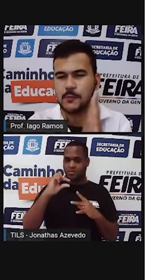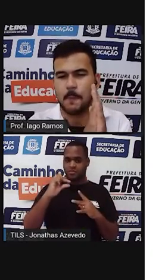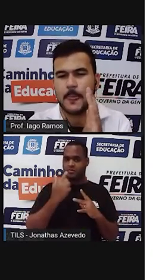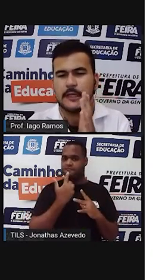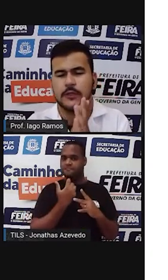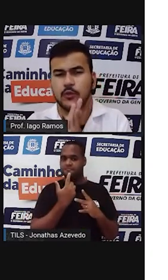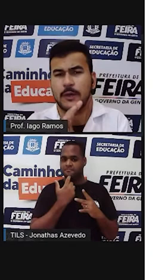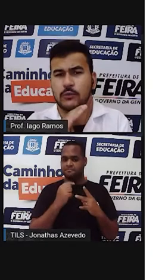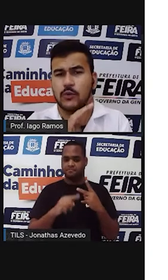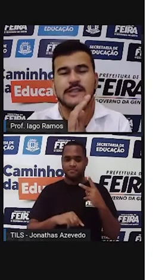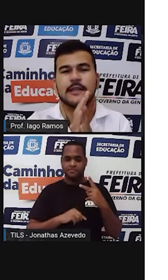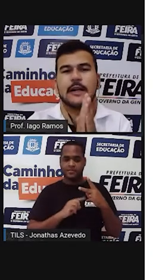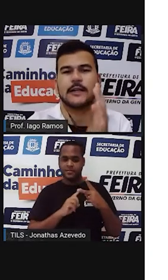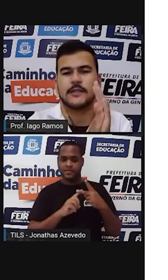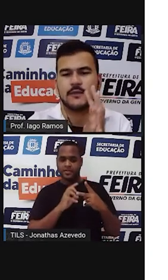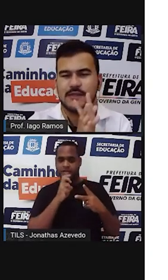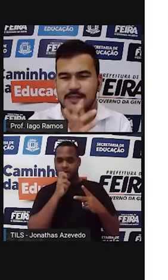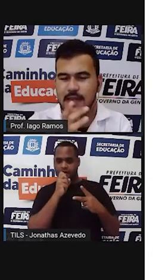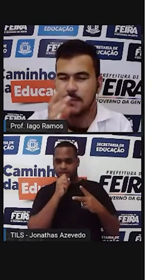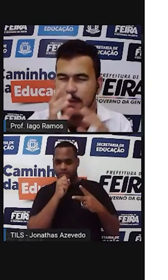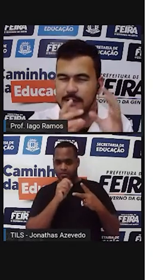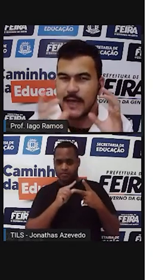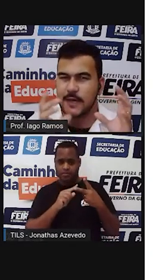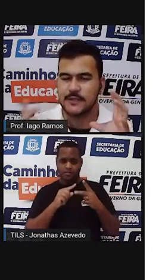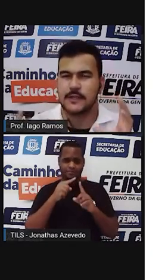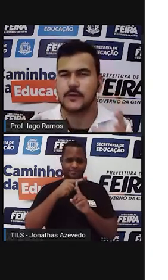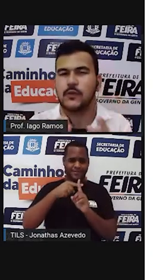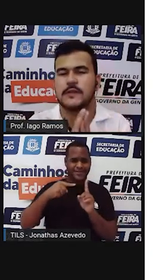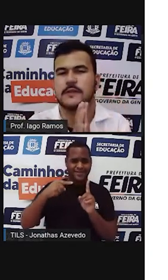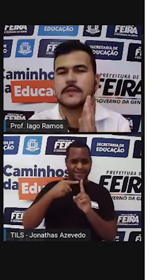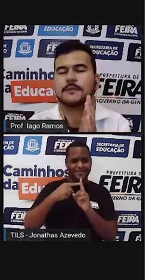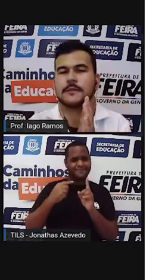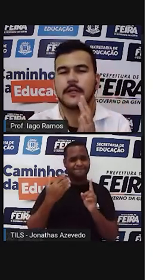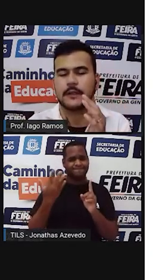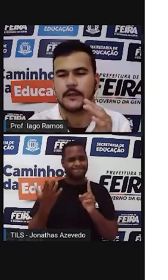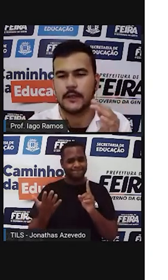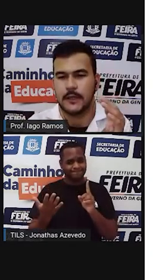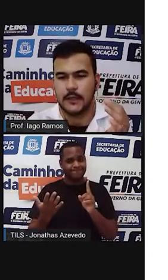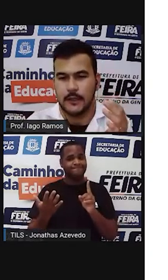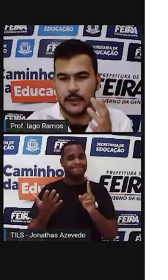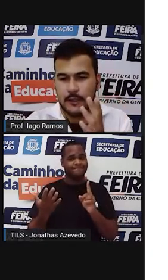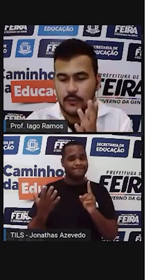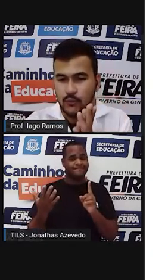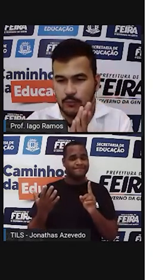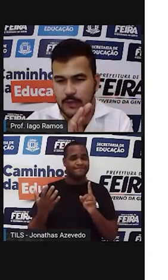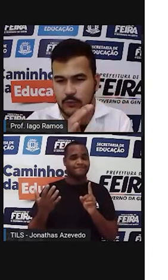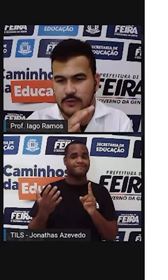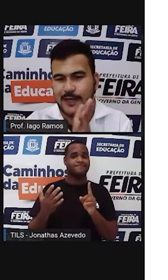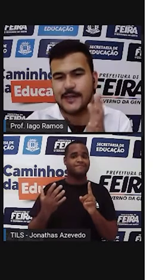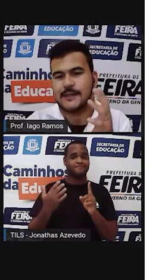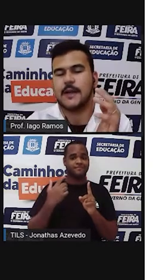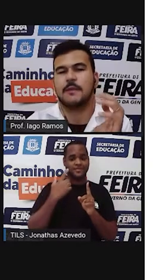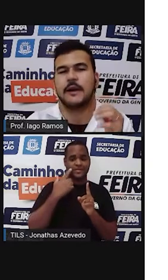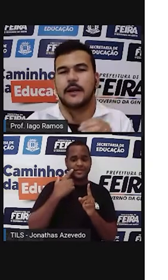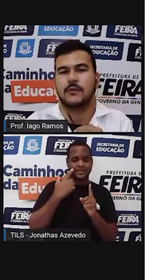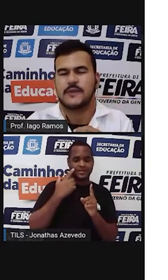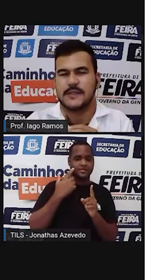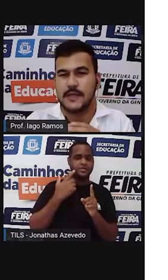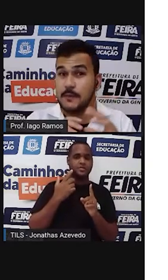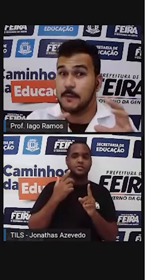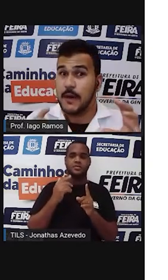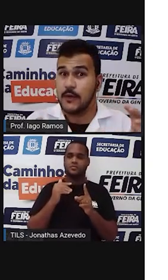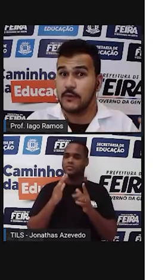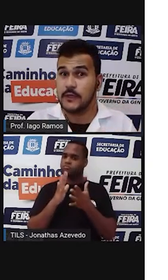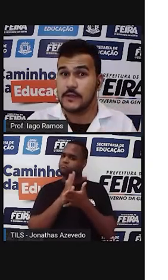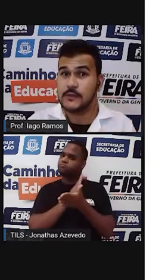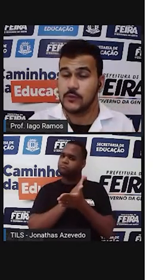vermelho. Número 2 em laranja, você sabe metade das coisas, né? Número 3 em amarelo, você